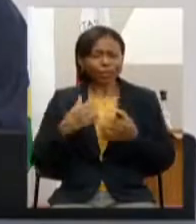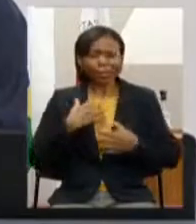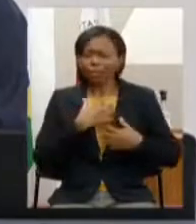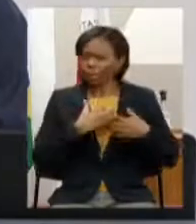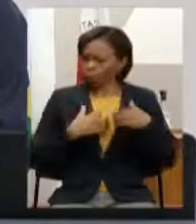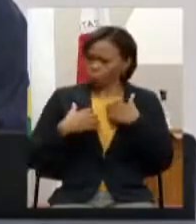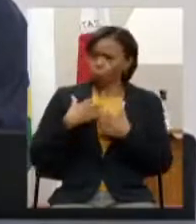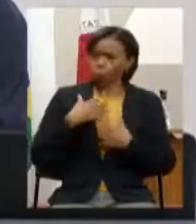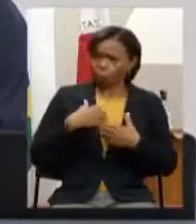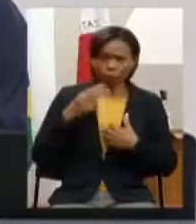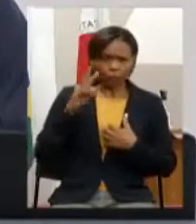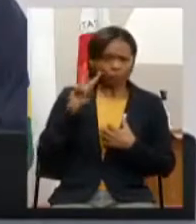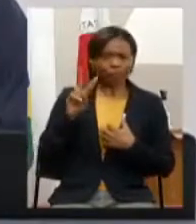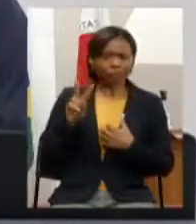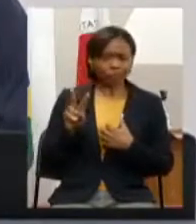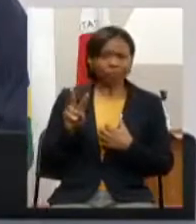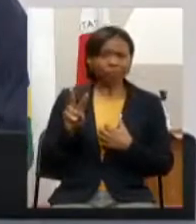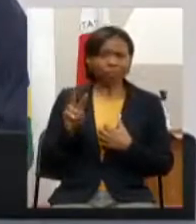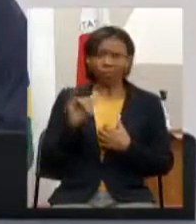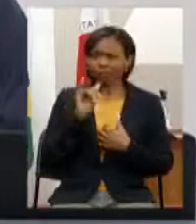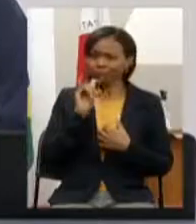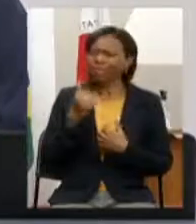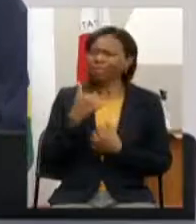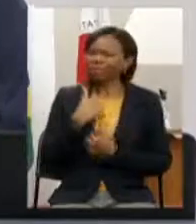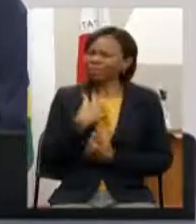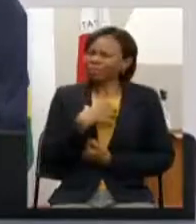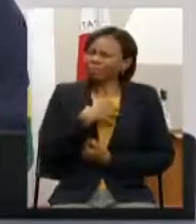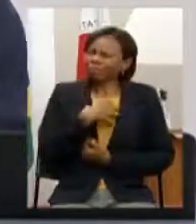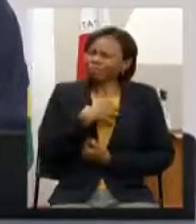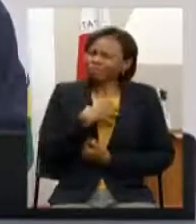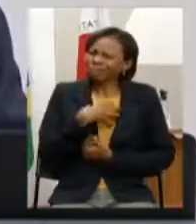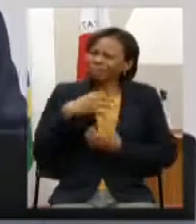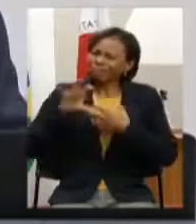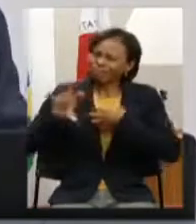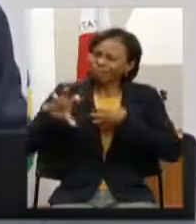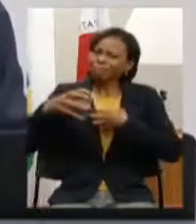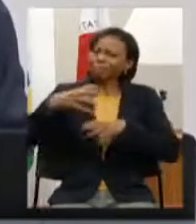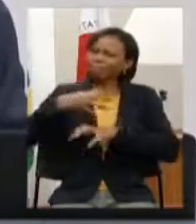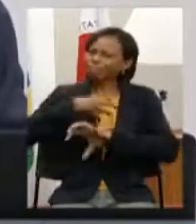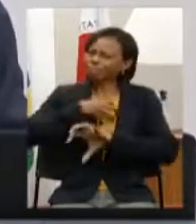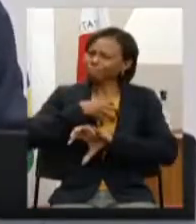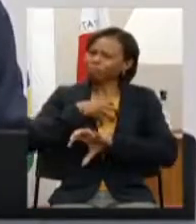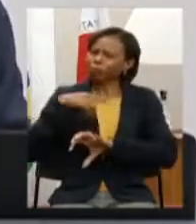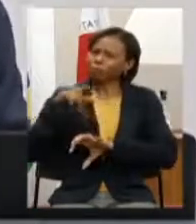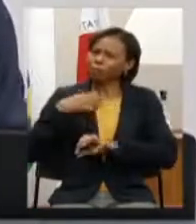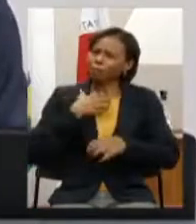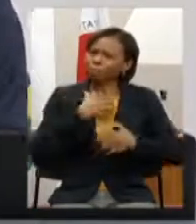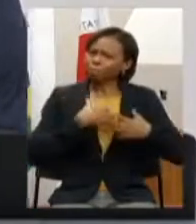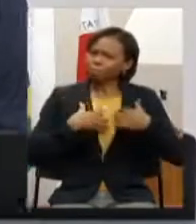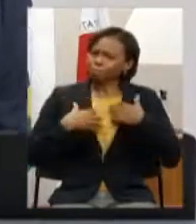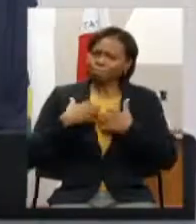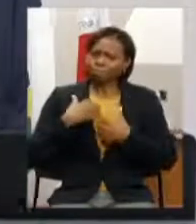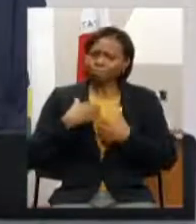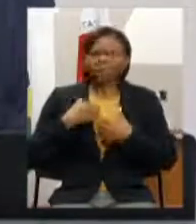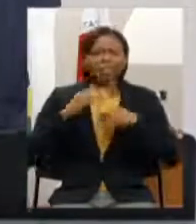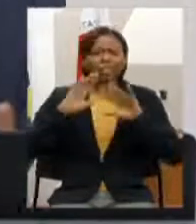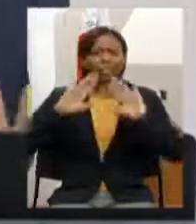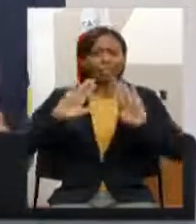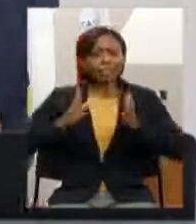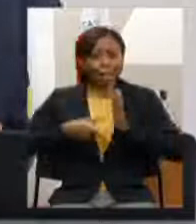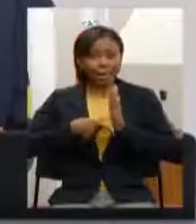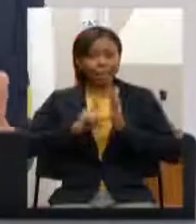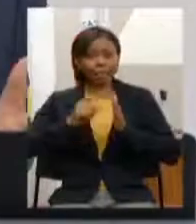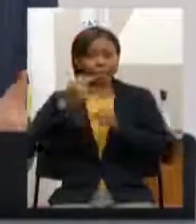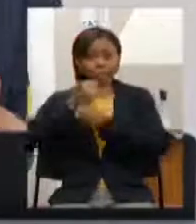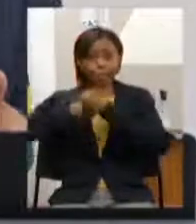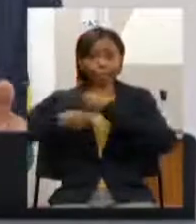para concluir me dói eu vejo a sua angústia essa fala que nós já ouvimos aqui o